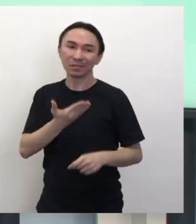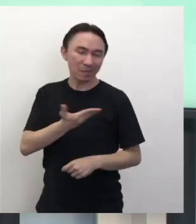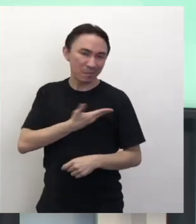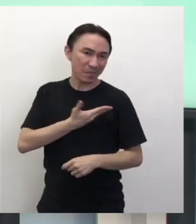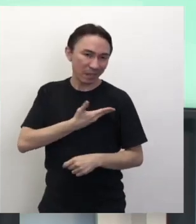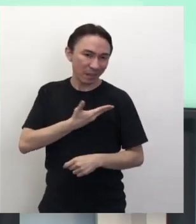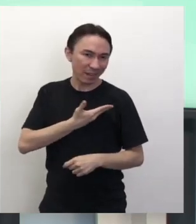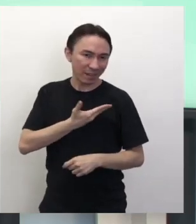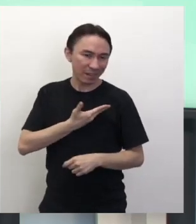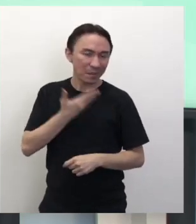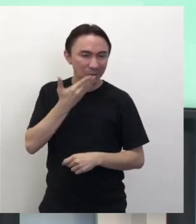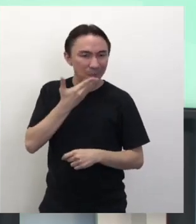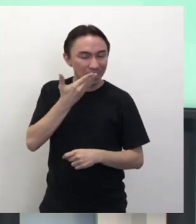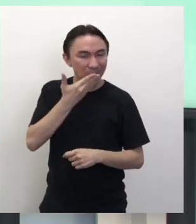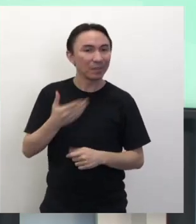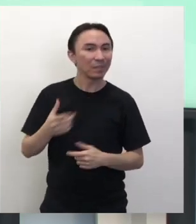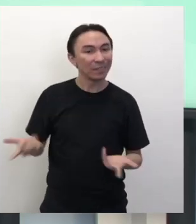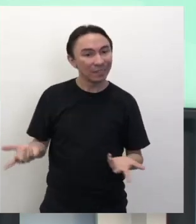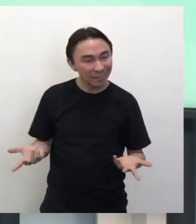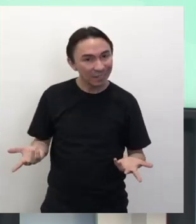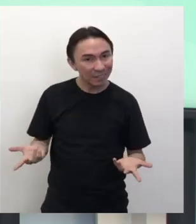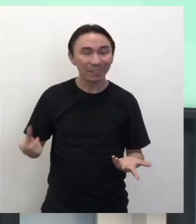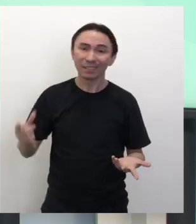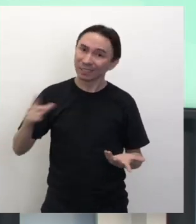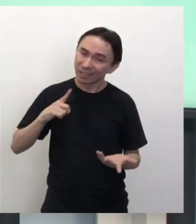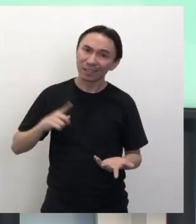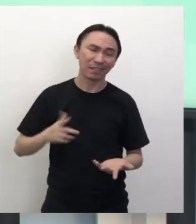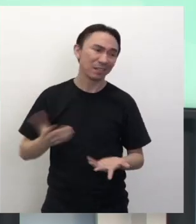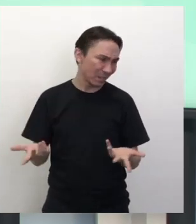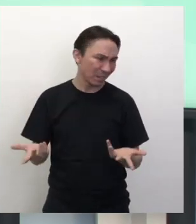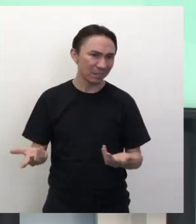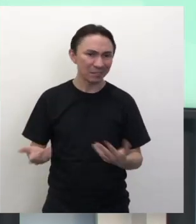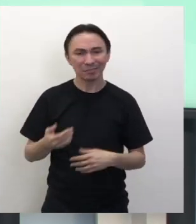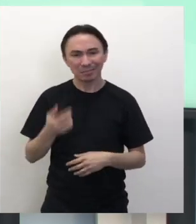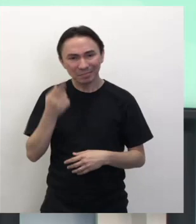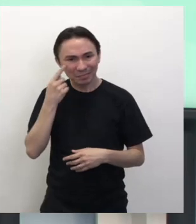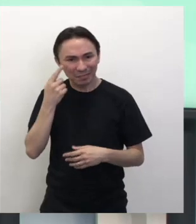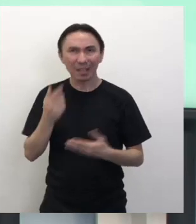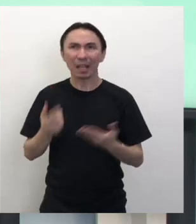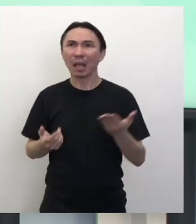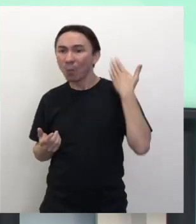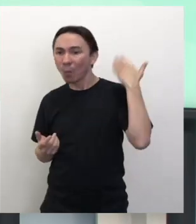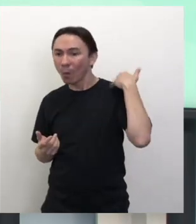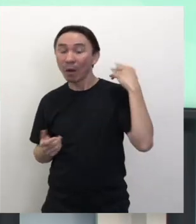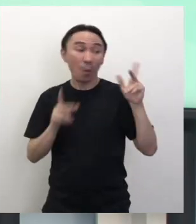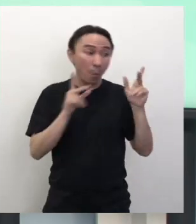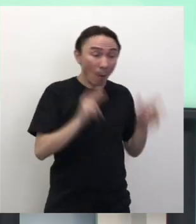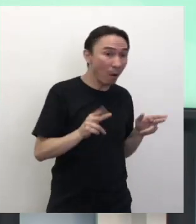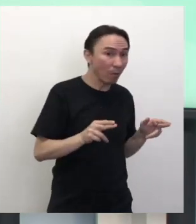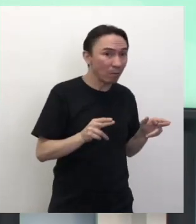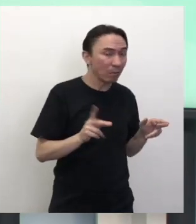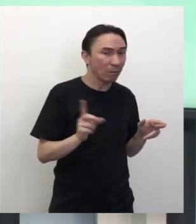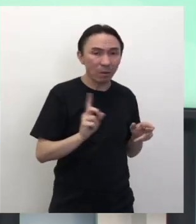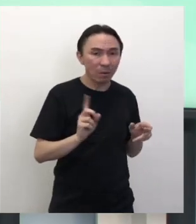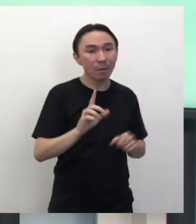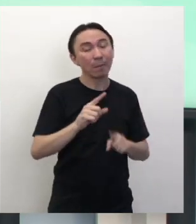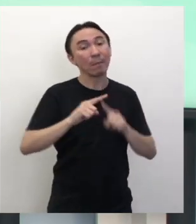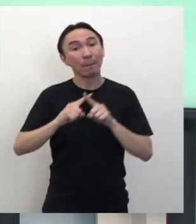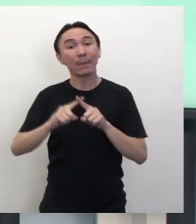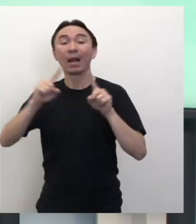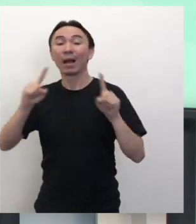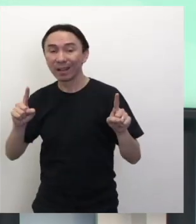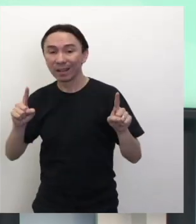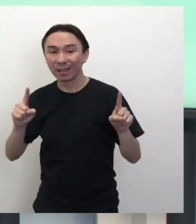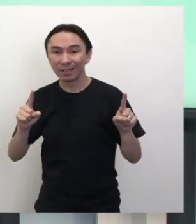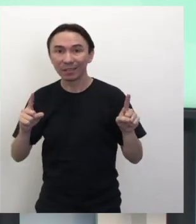pontinha de carinho, de afeto, apesar de não ser como era, né? Mas, entendeu? A ideia